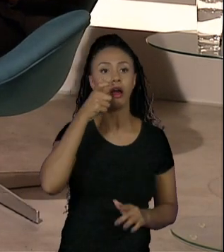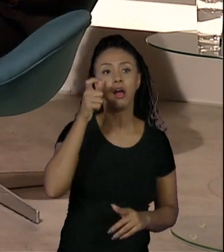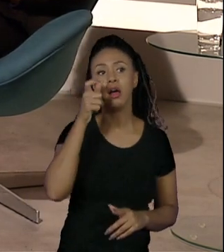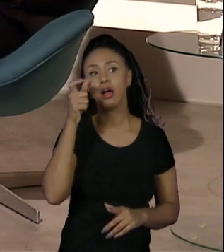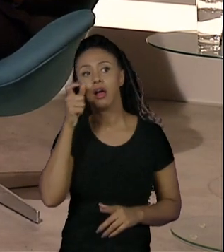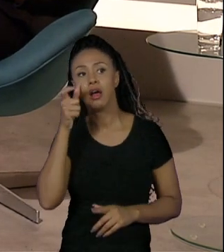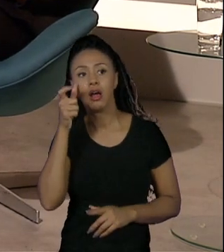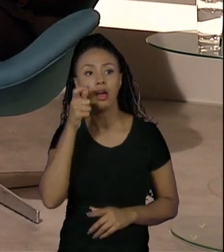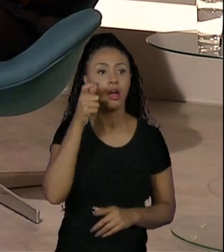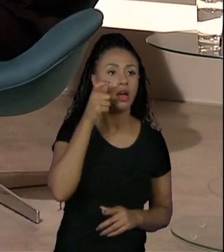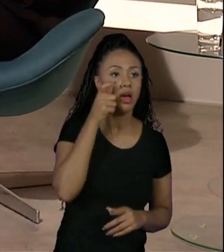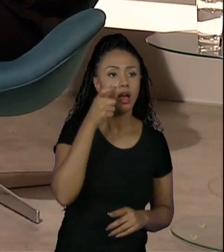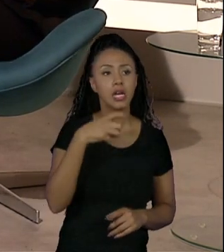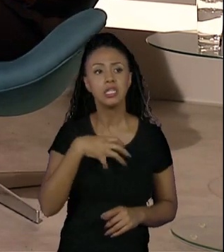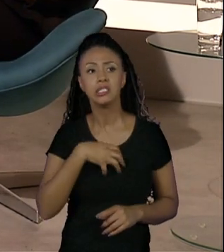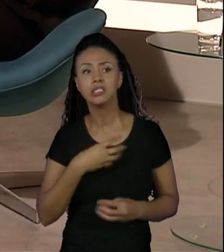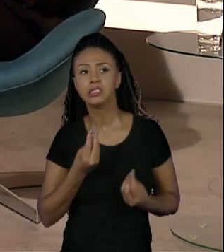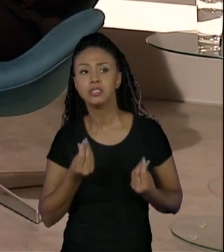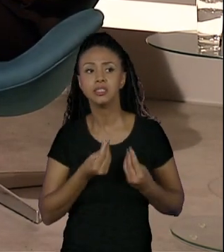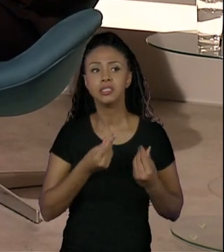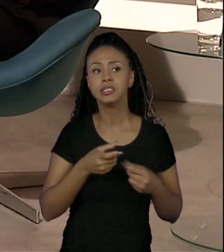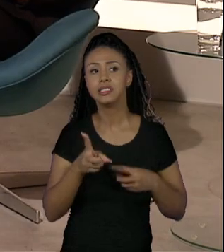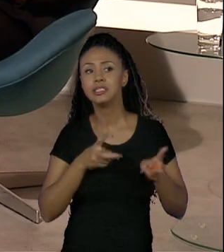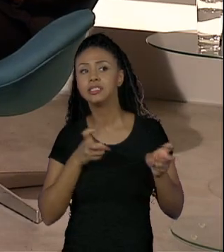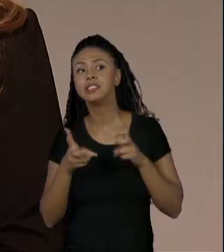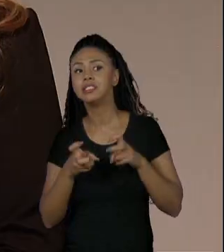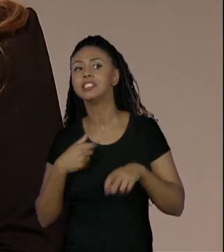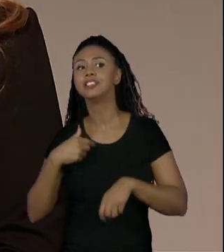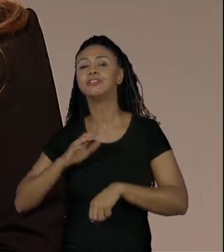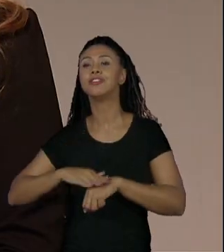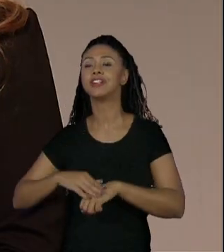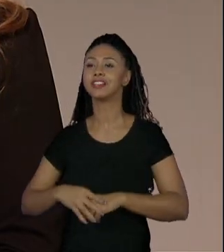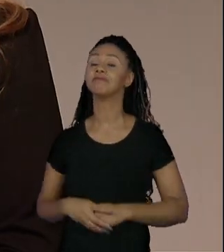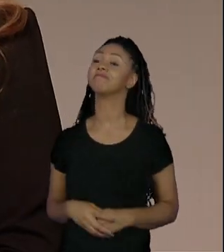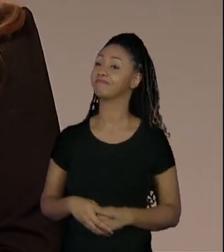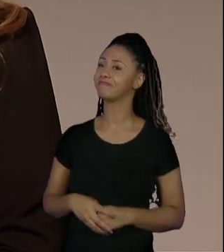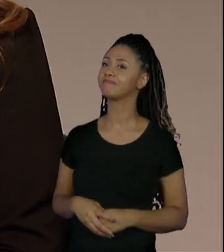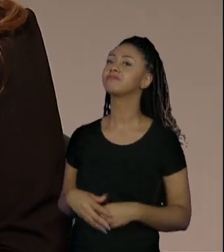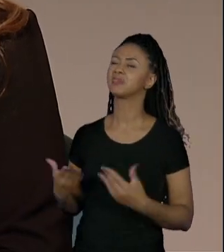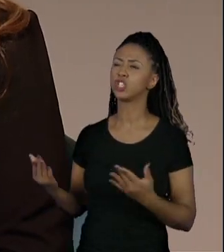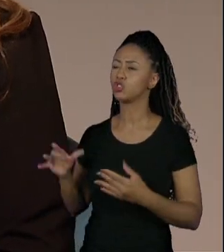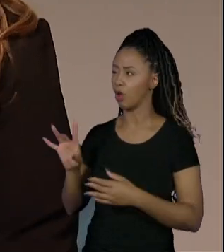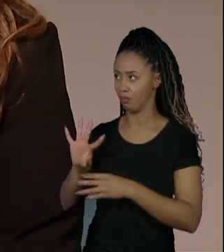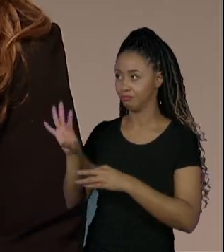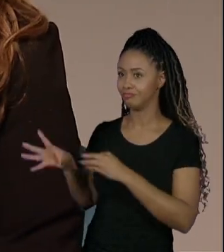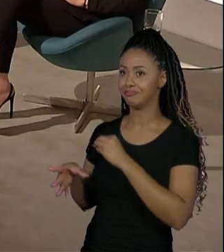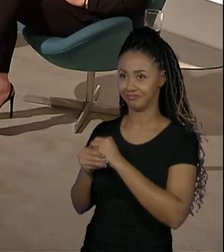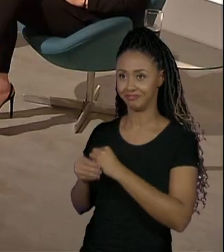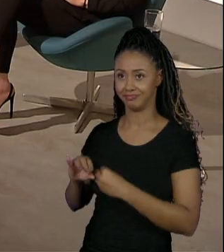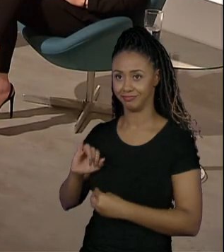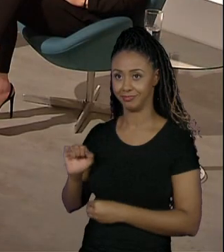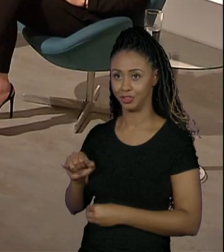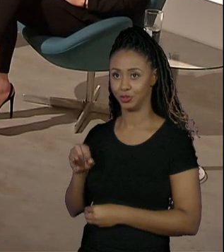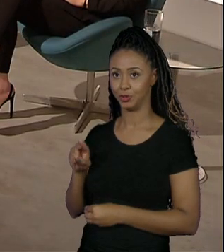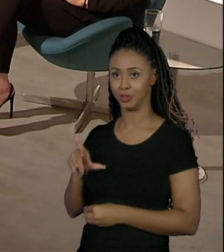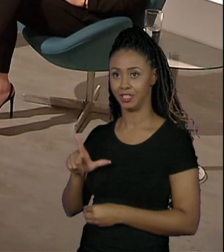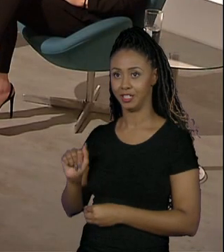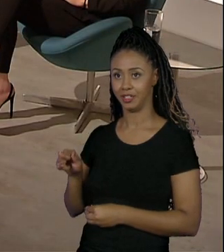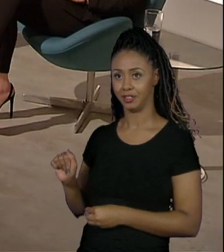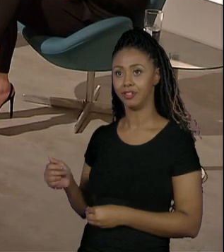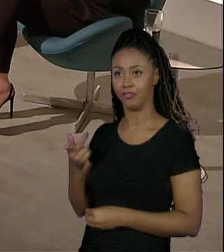esse feeling aí e falar, nossa, vou fazer. Então, agora, só para complementar o que a professora Juliana estava falando,